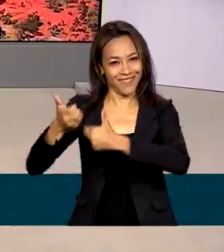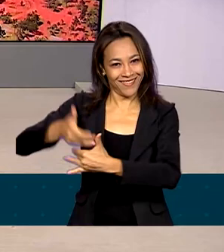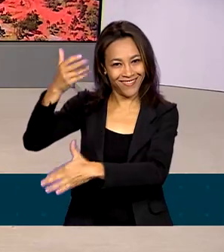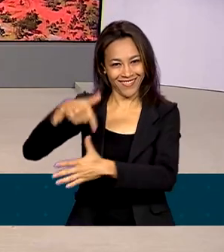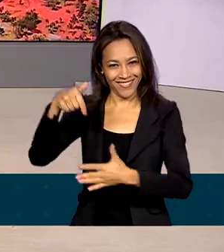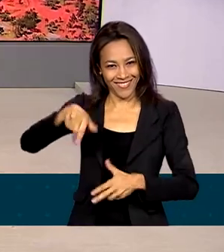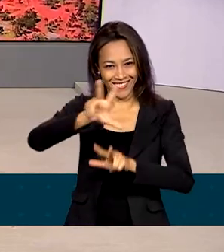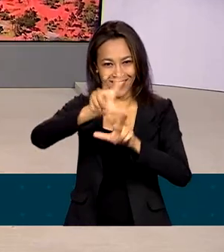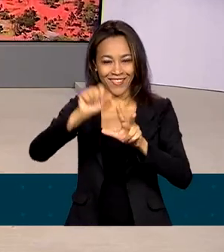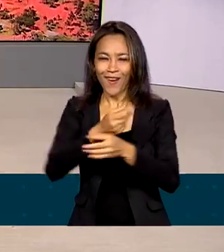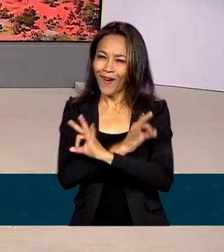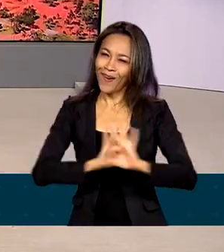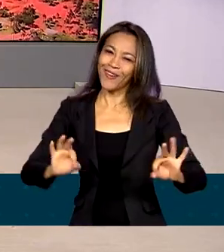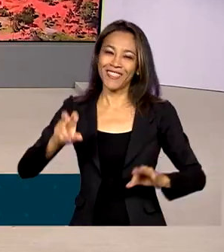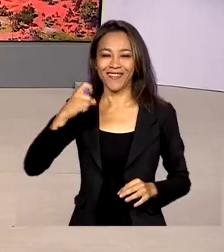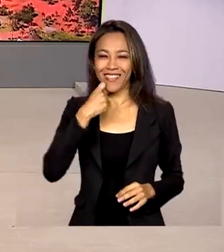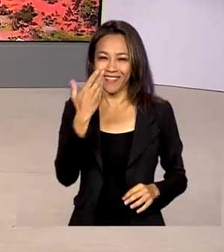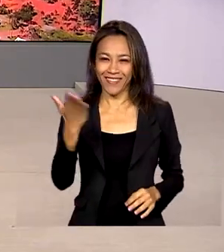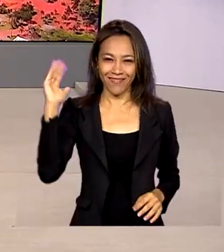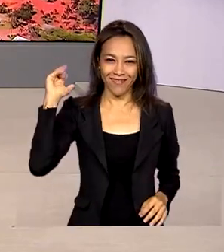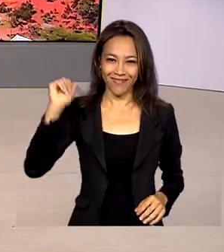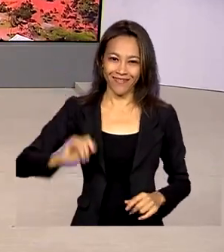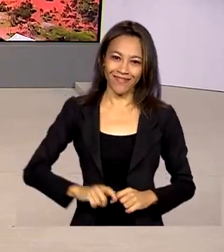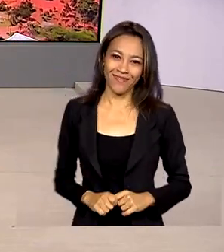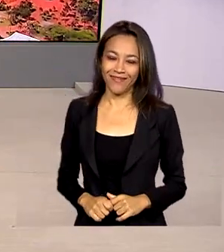Brasil. Uma ótima sexta-feira para você. Tchau.